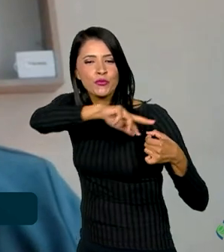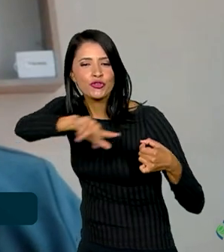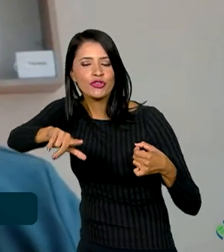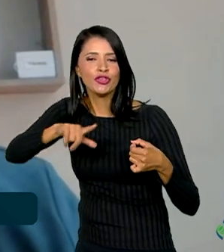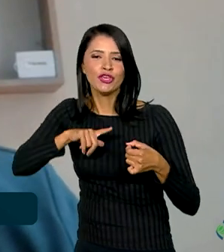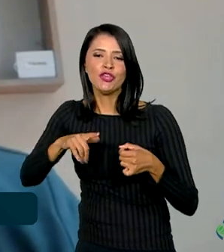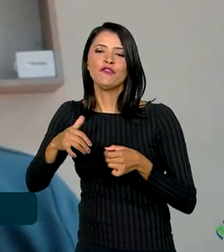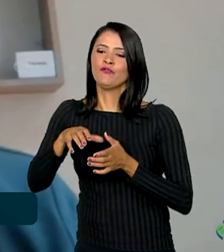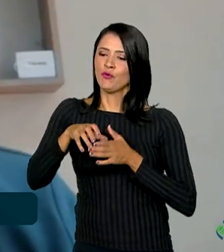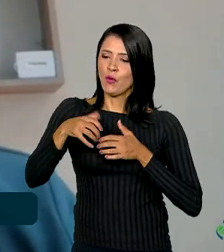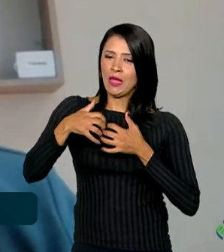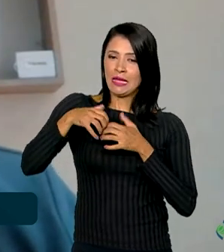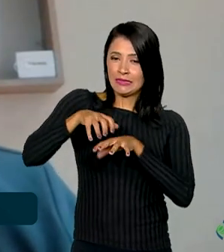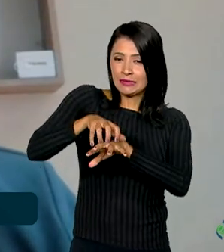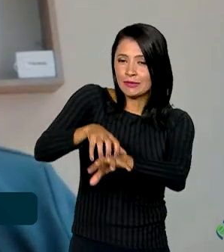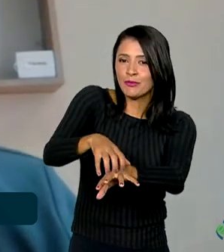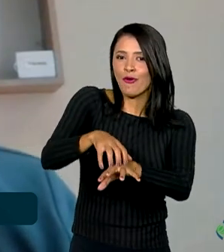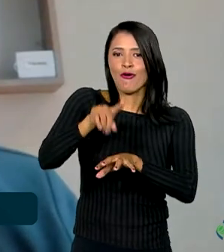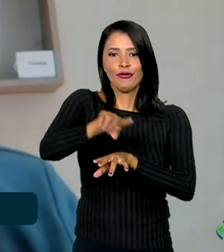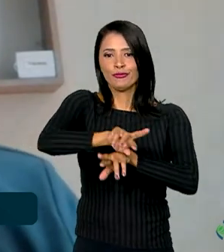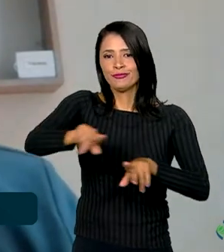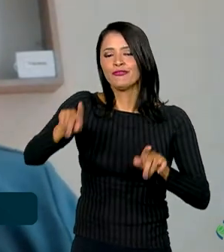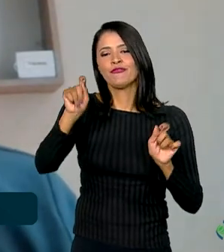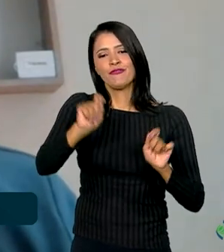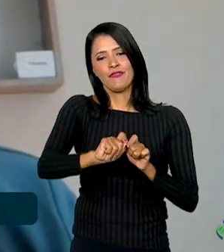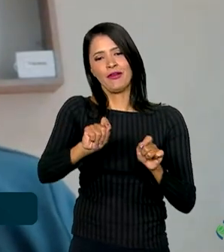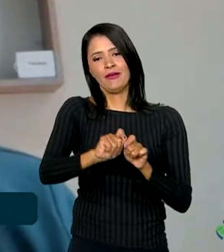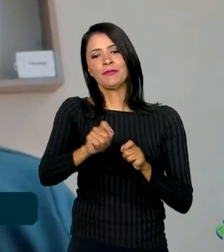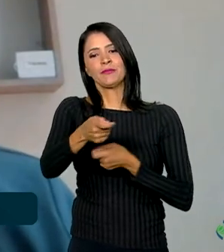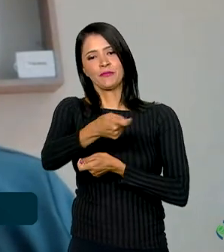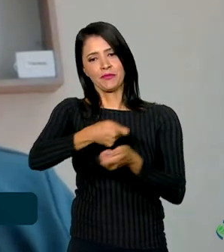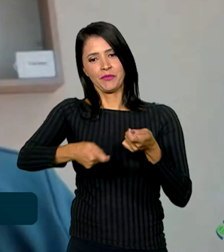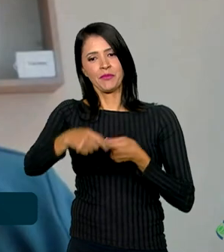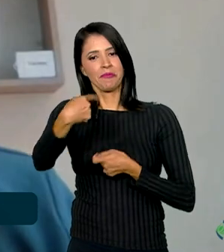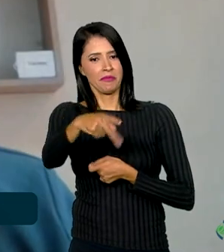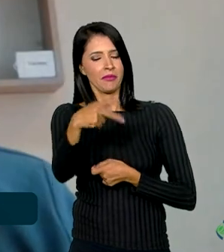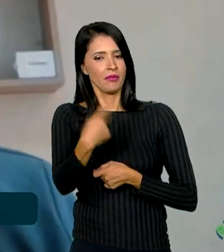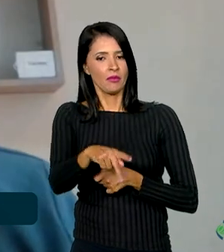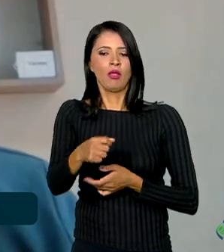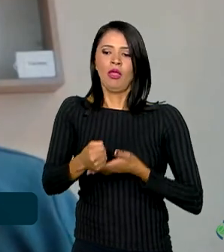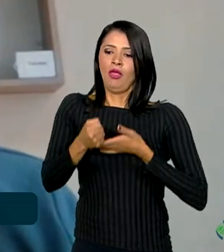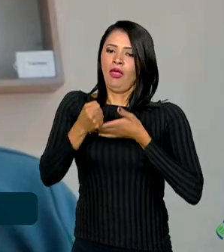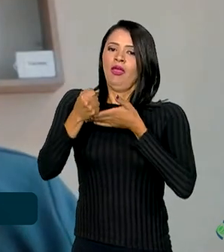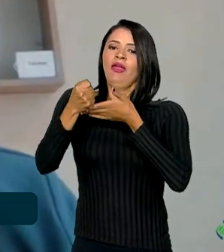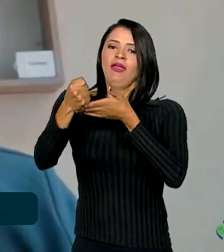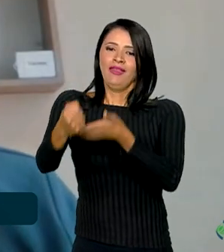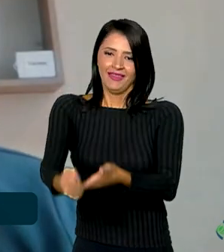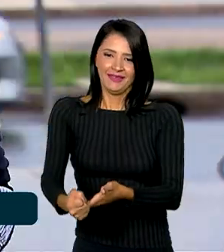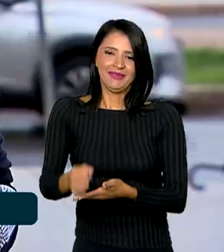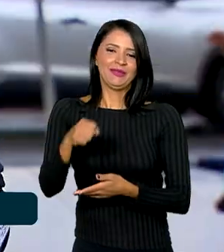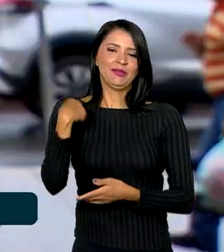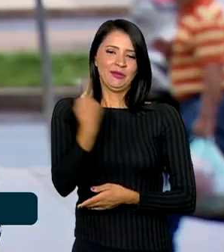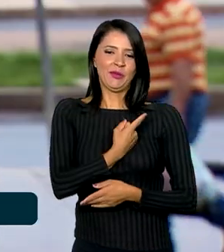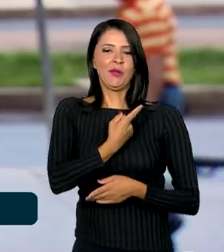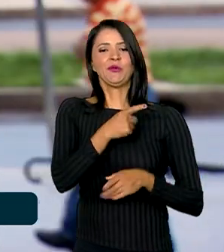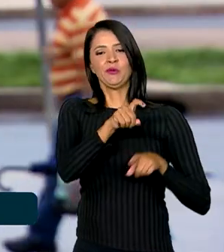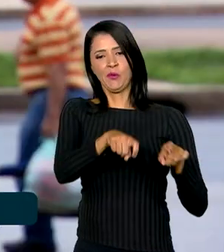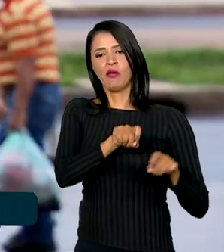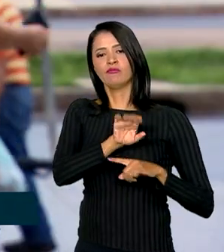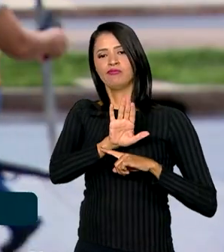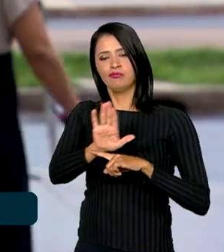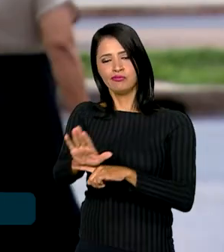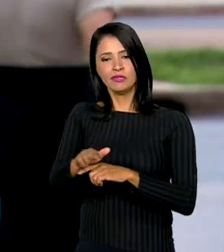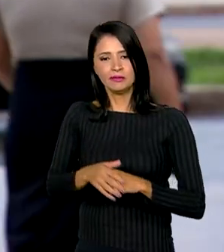portos. E isso faz com que a economia nacional tenha recebo, grande contribuição do nosso agro. Dentro da